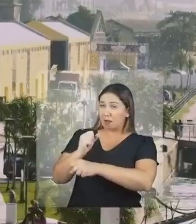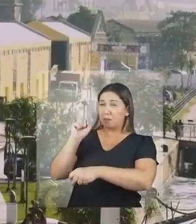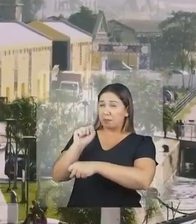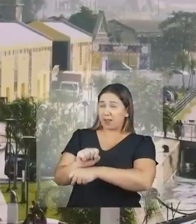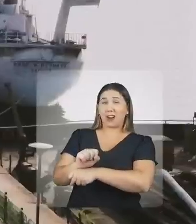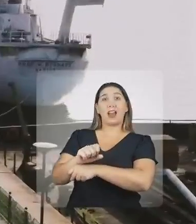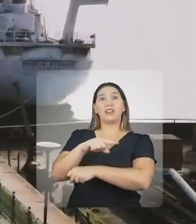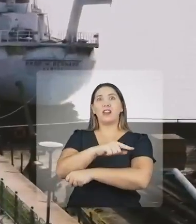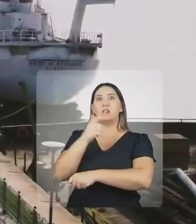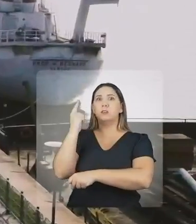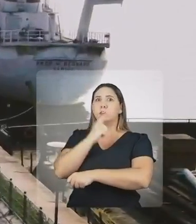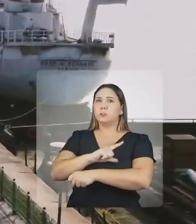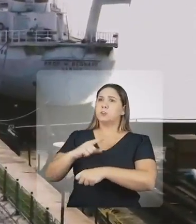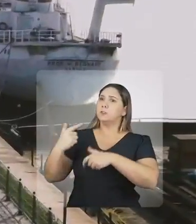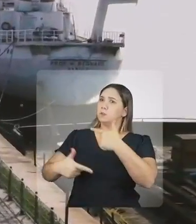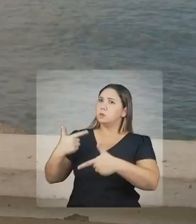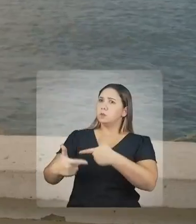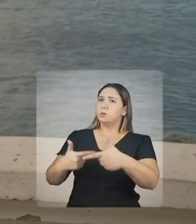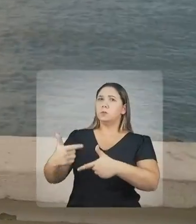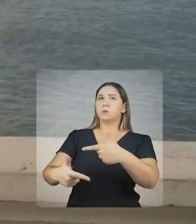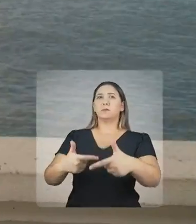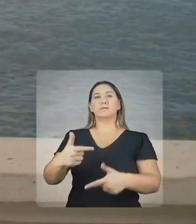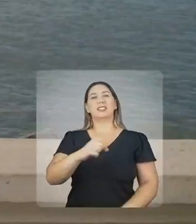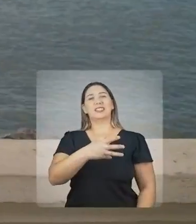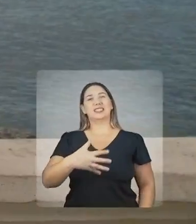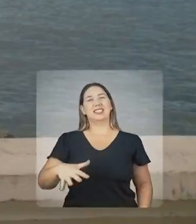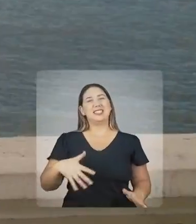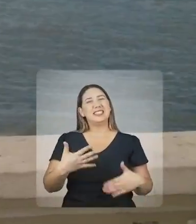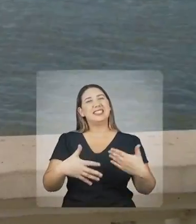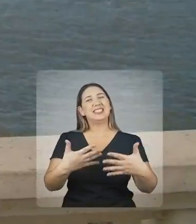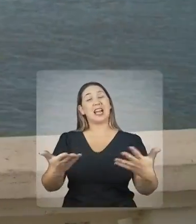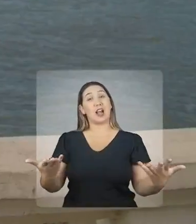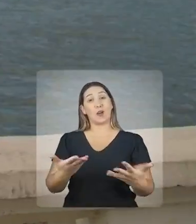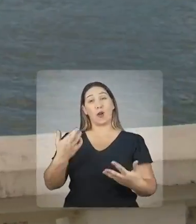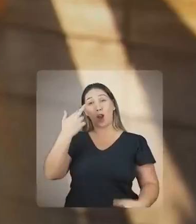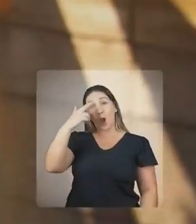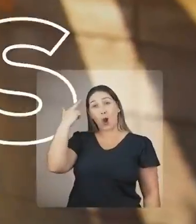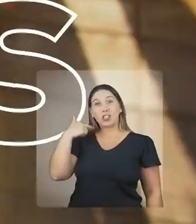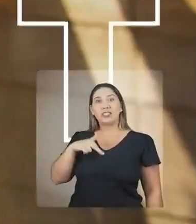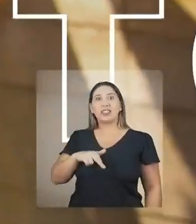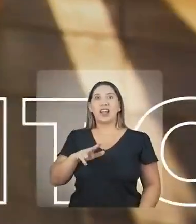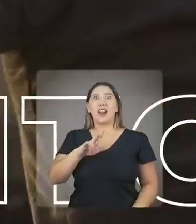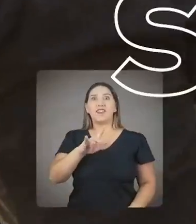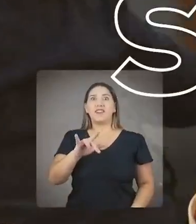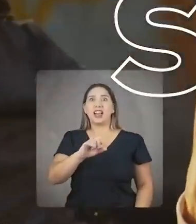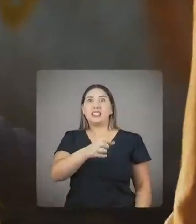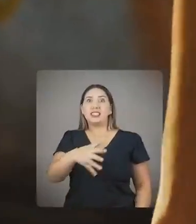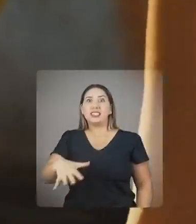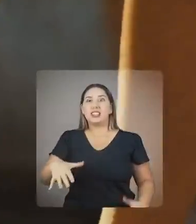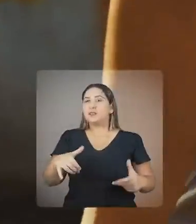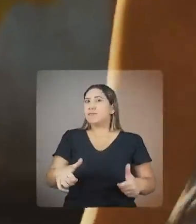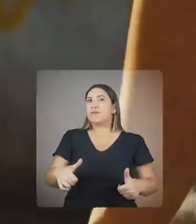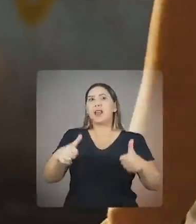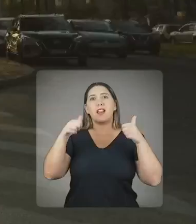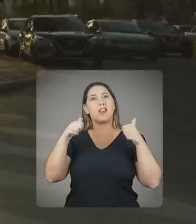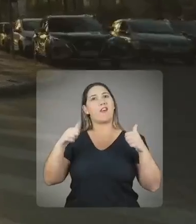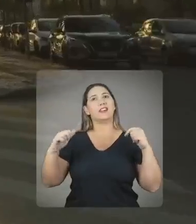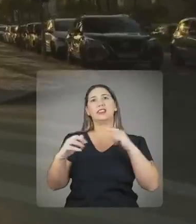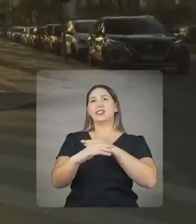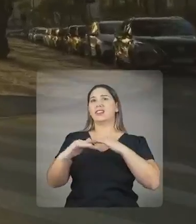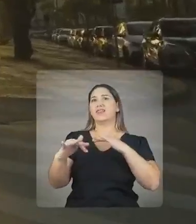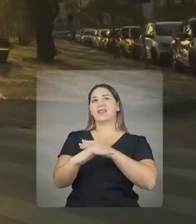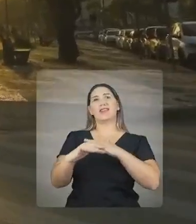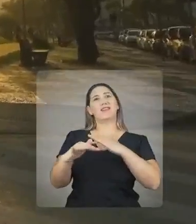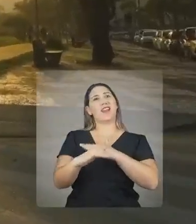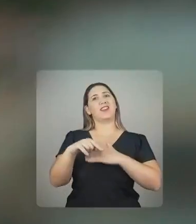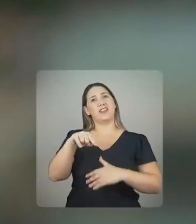e fazer a cidade seguir adiante. Chegou a hora da Rosana Vale fazer de Santos a melhor cidade do